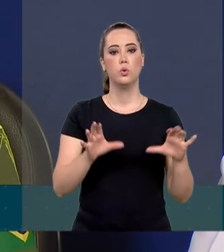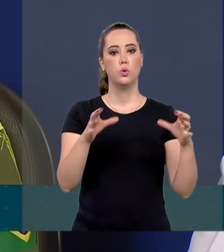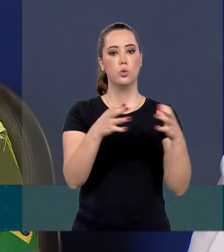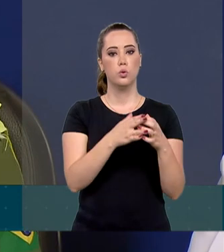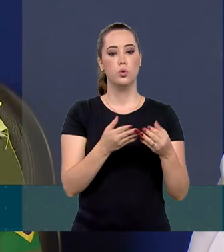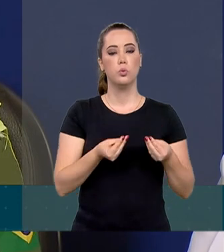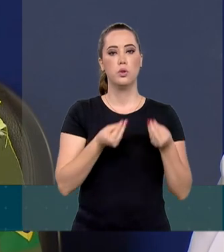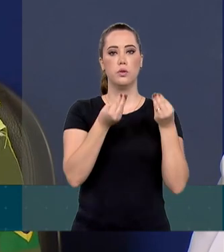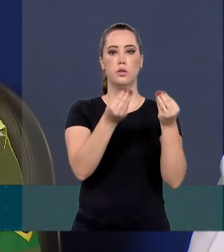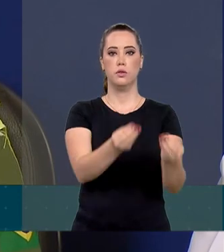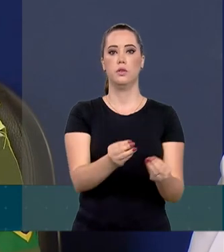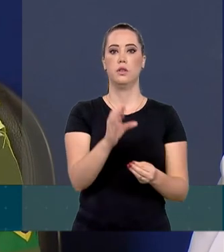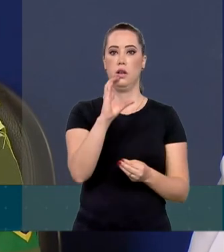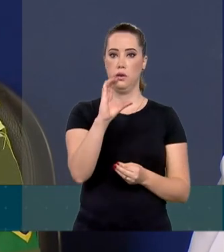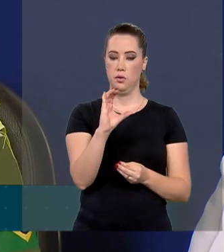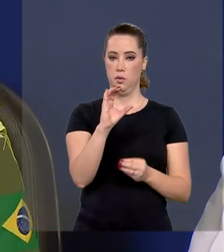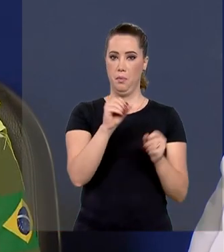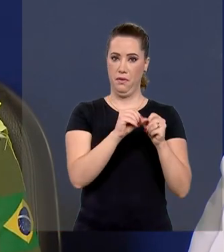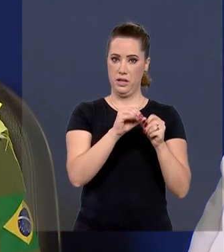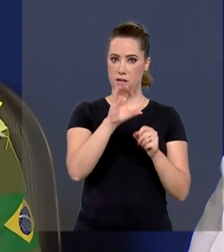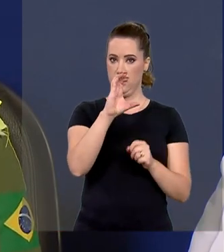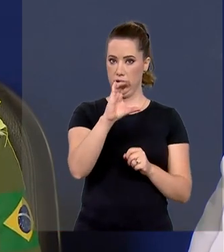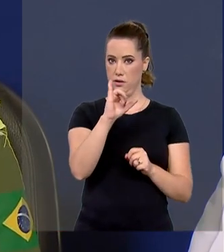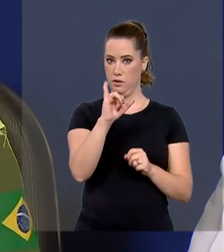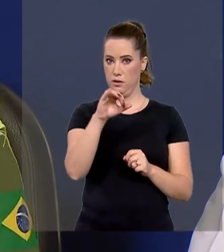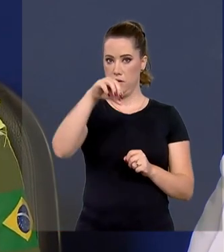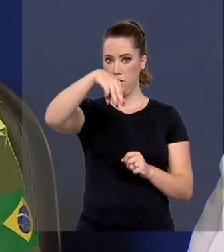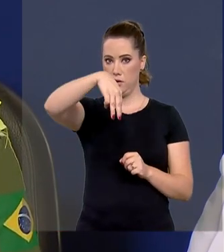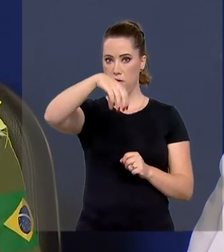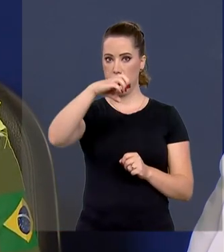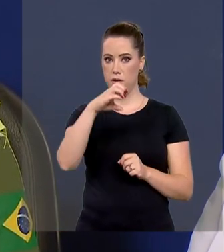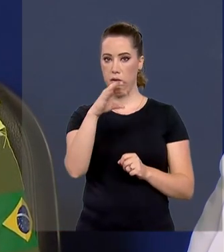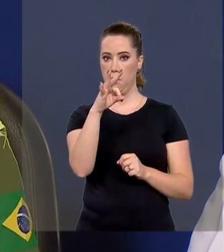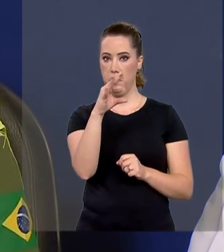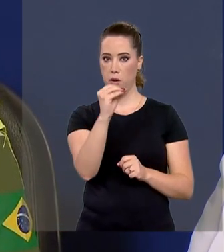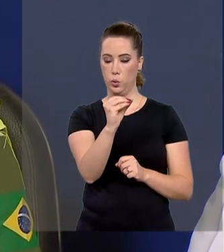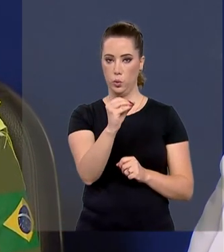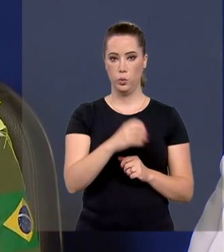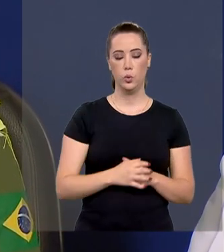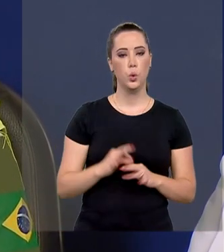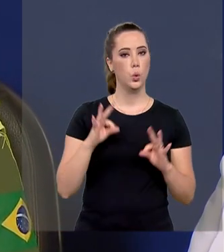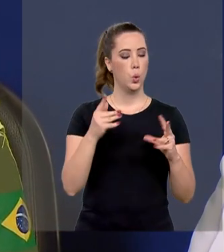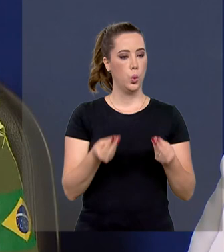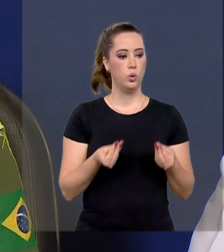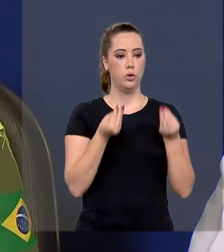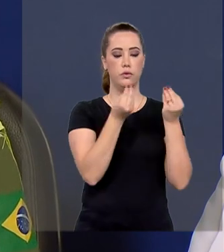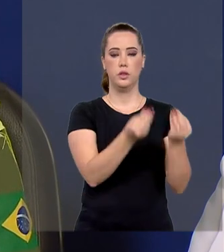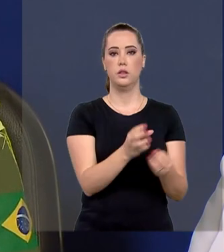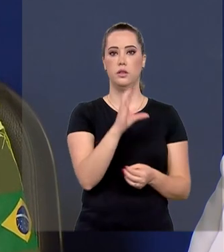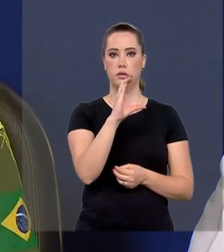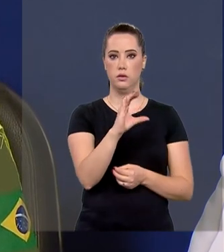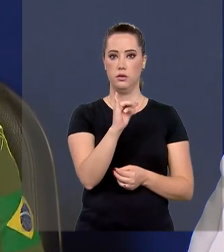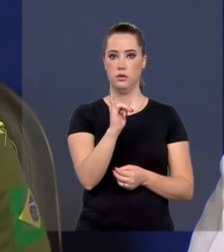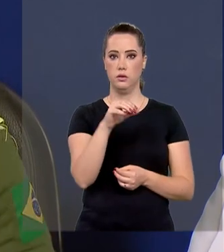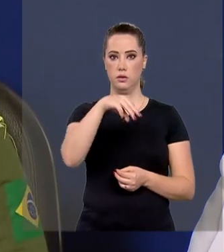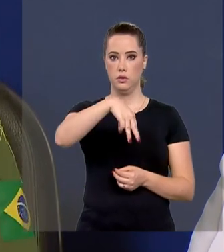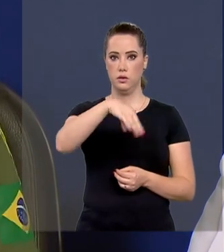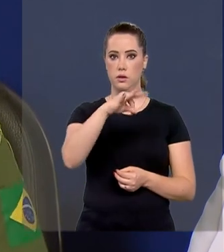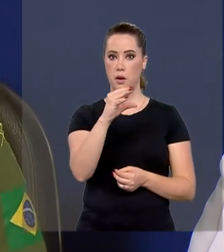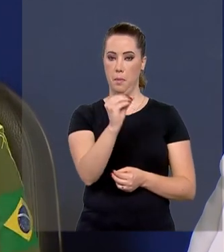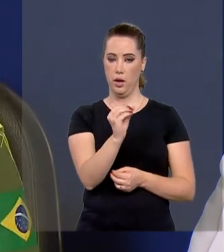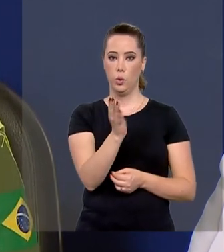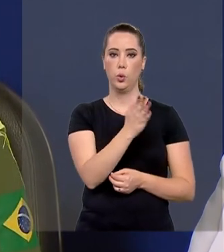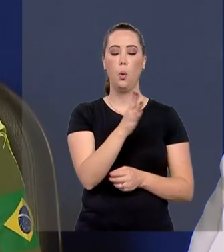as cimenteiras. No caso, por exemplo, do Ceará, todo ele foi para a cimenteira da Volta Nantim